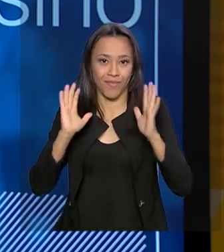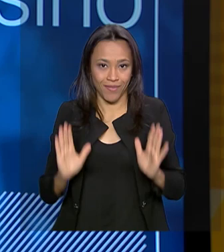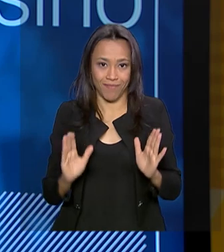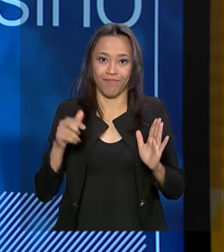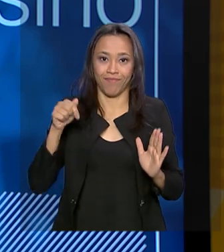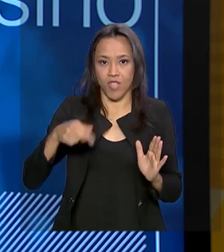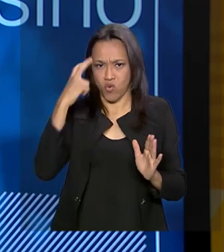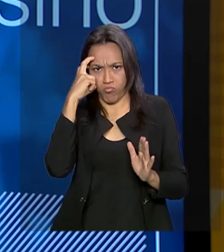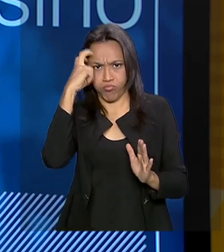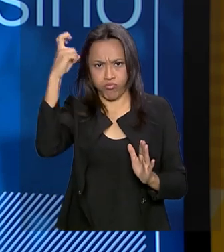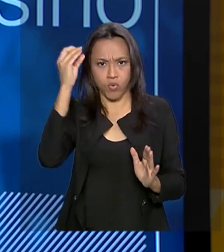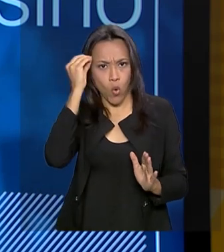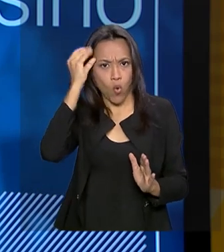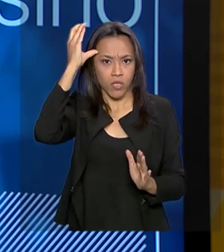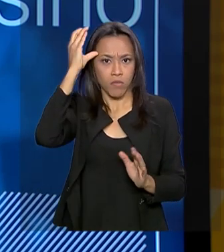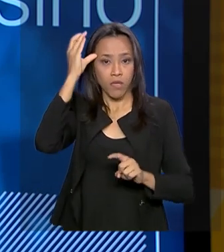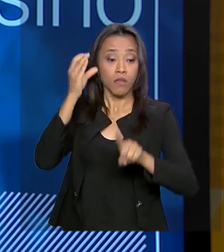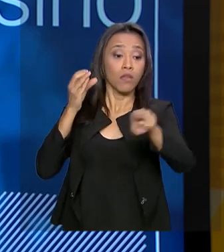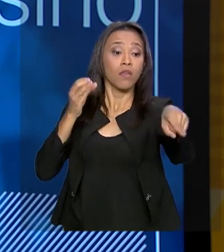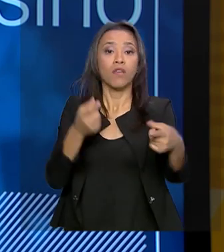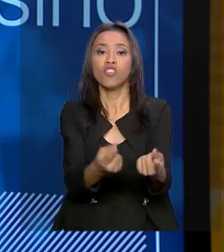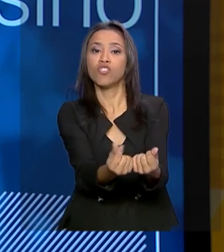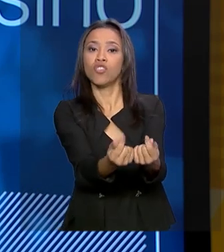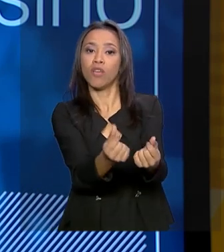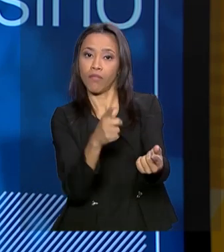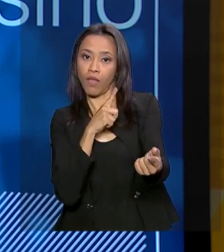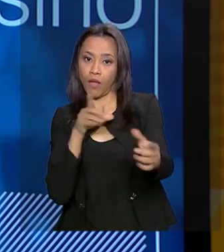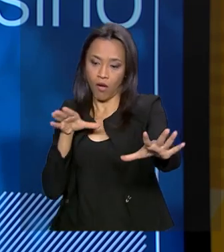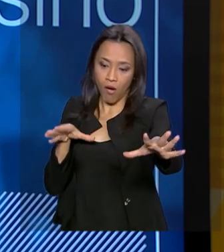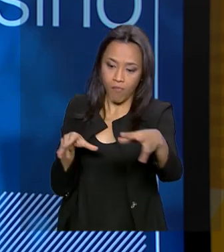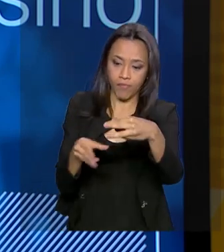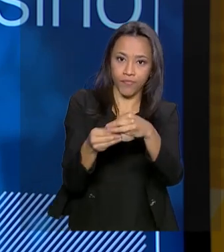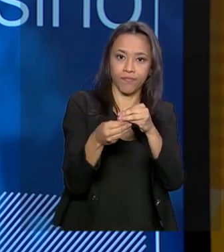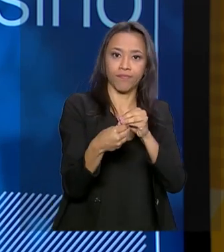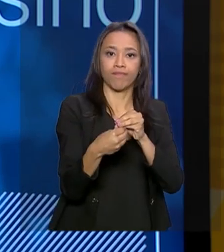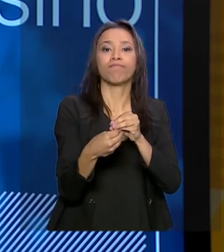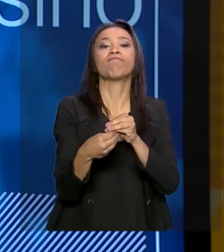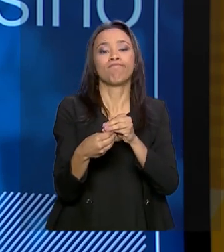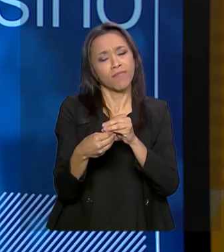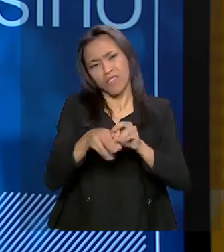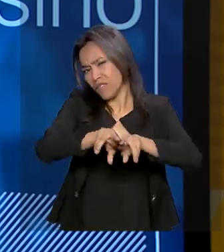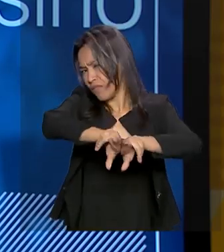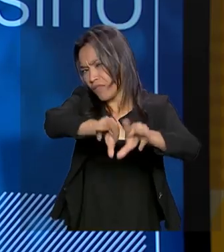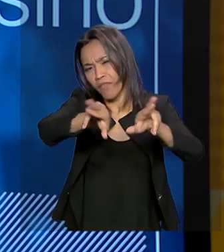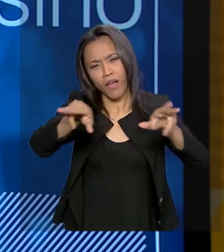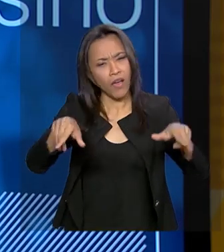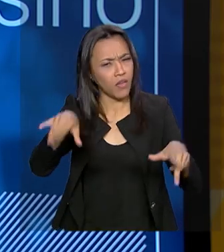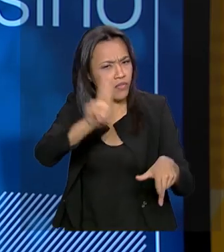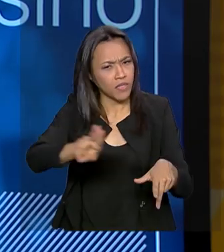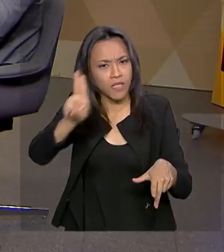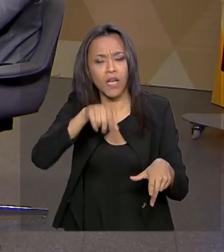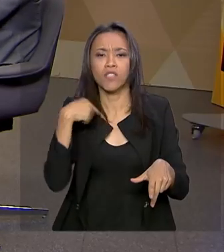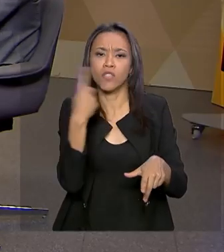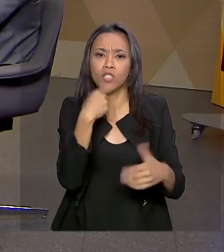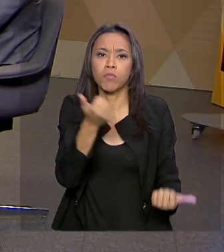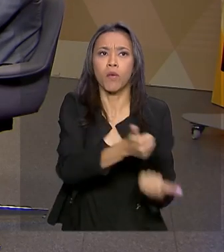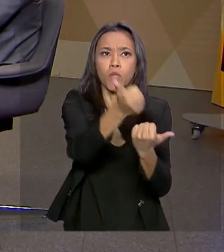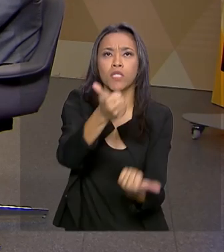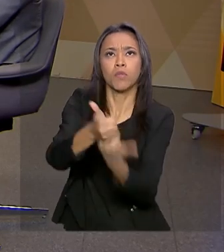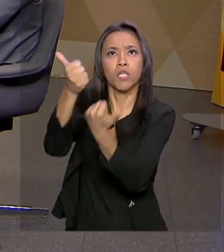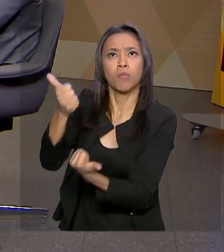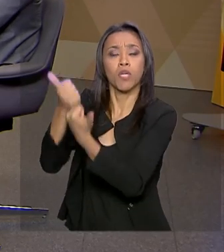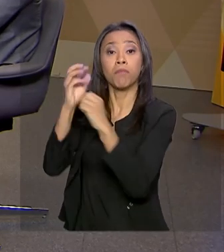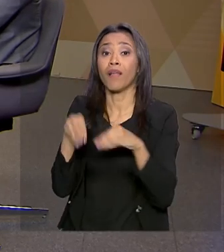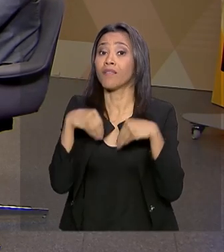e aquele que pode gerar mais recursos. Então, isso é feito por várias universidades, a só está potencializando, dando mais